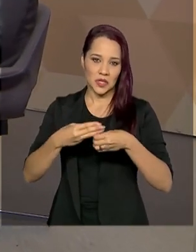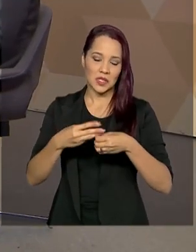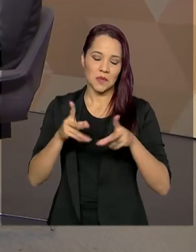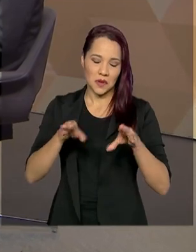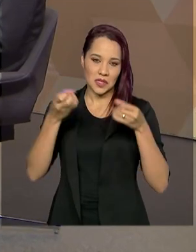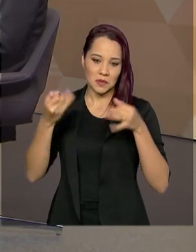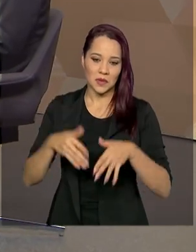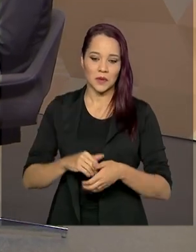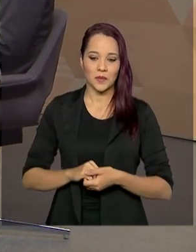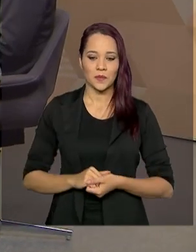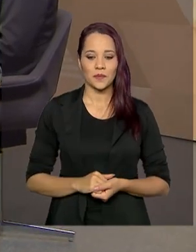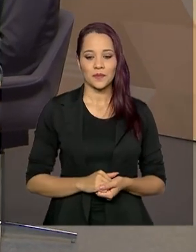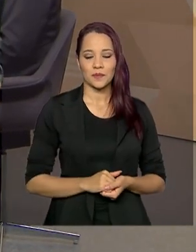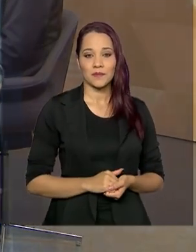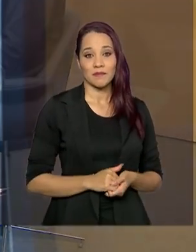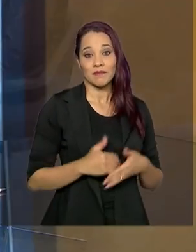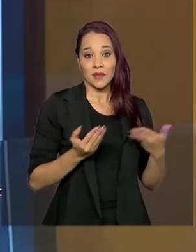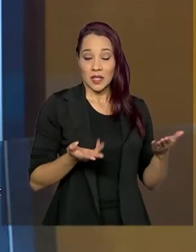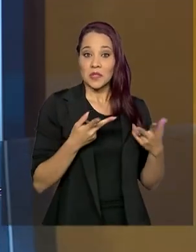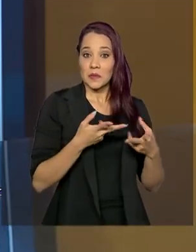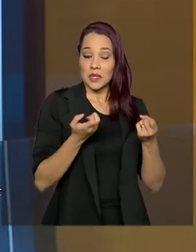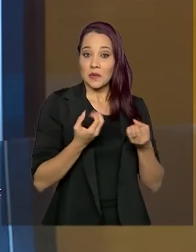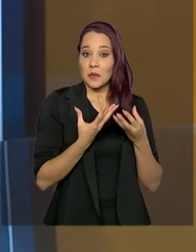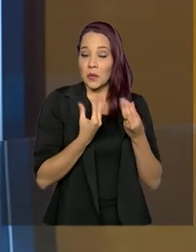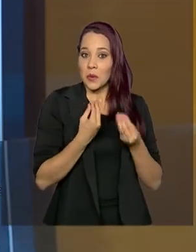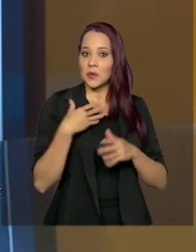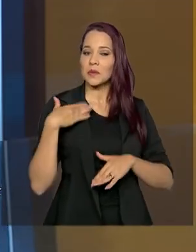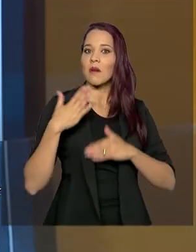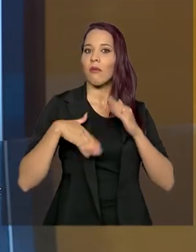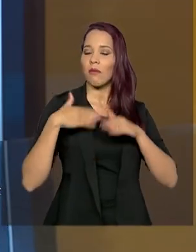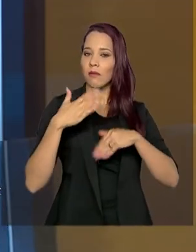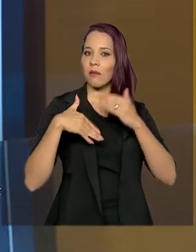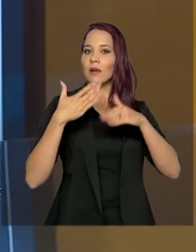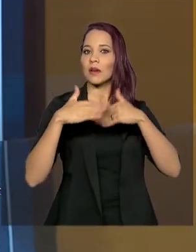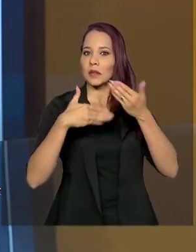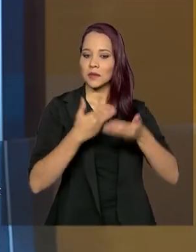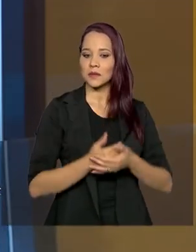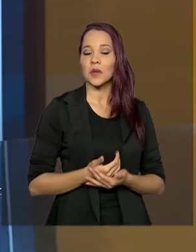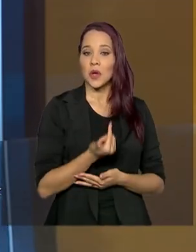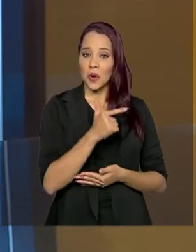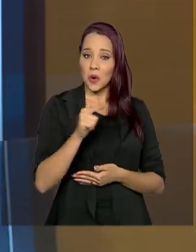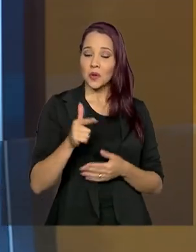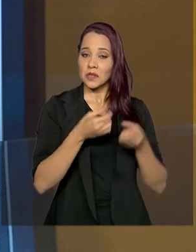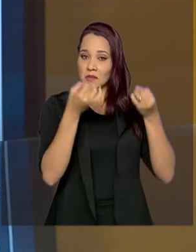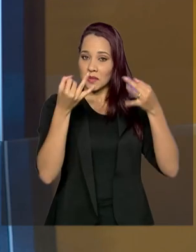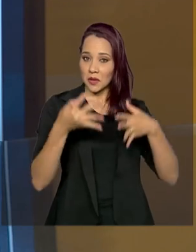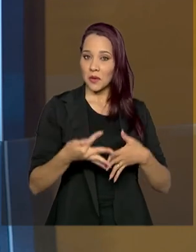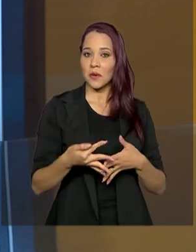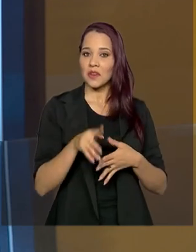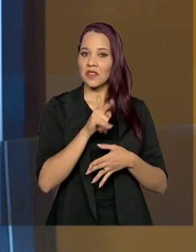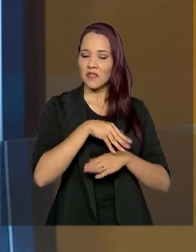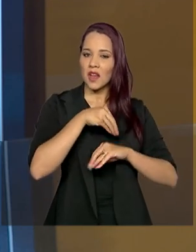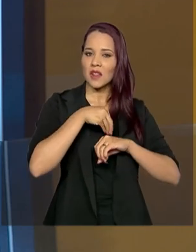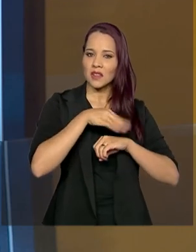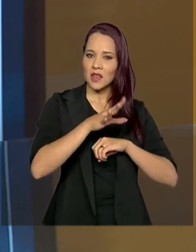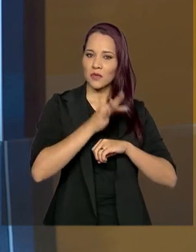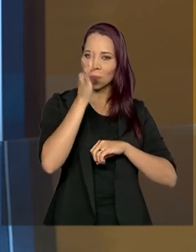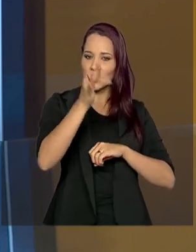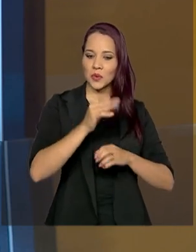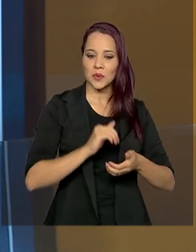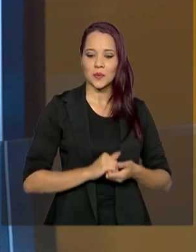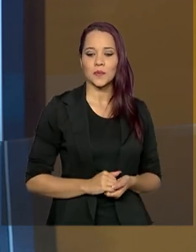você falou. É, a gente vê que teve muitos avanços. Outros, o senhor citou aqui, que vão ser ainda lançados.